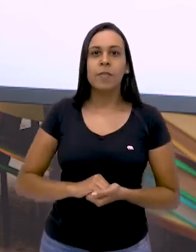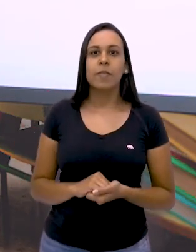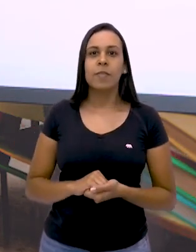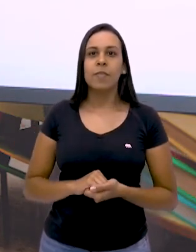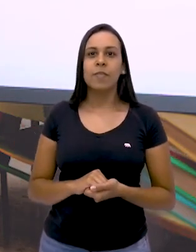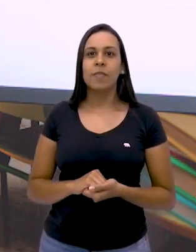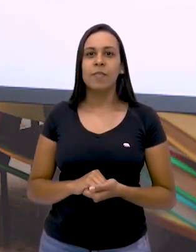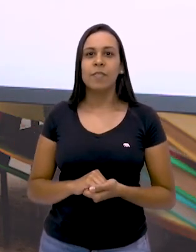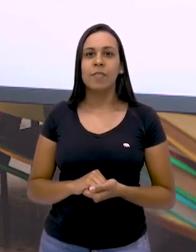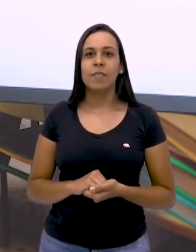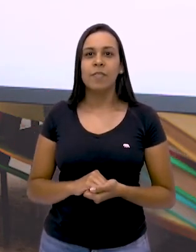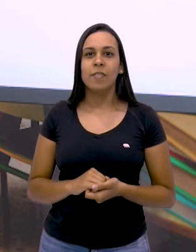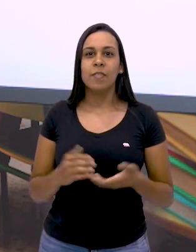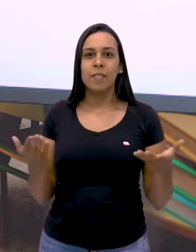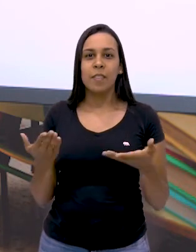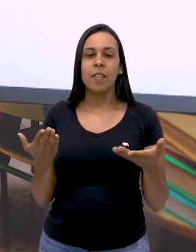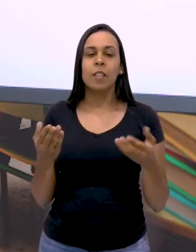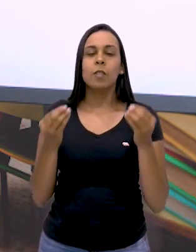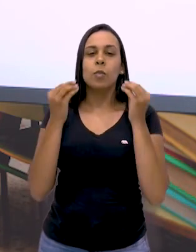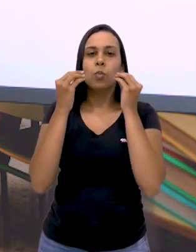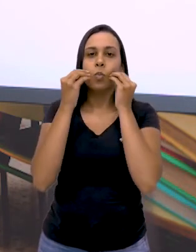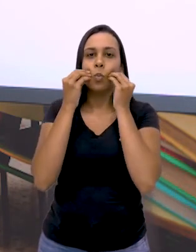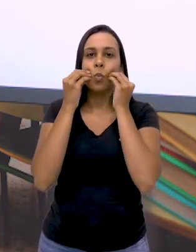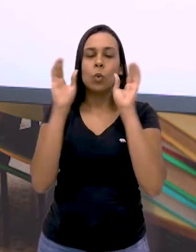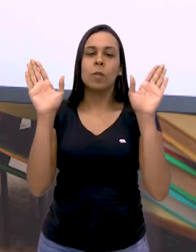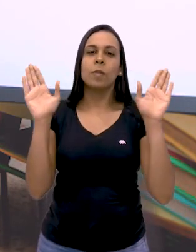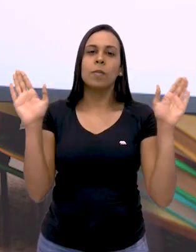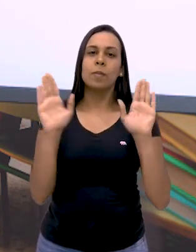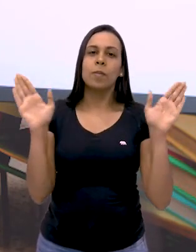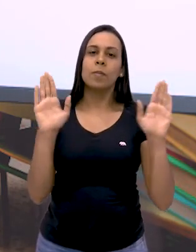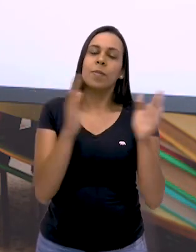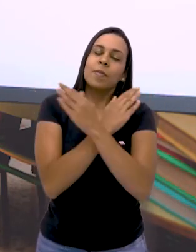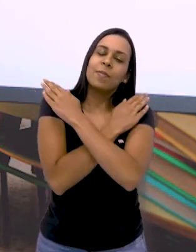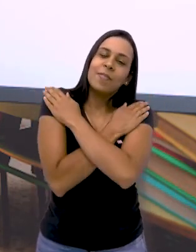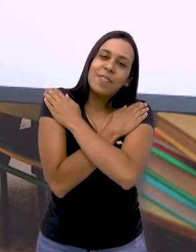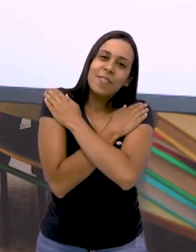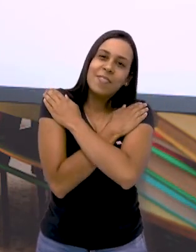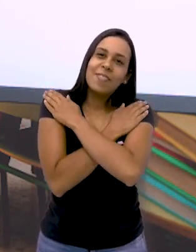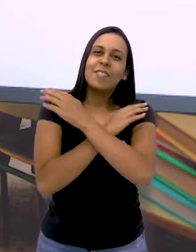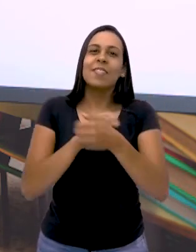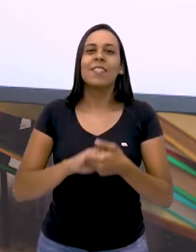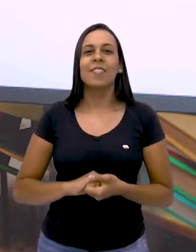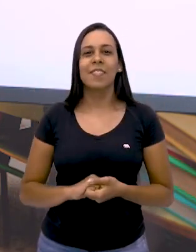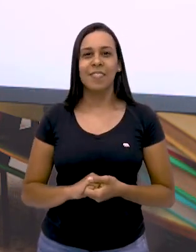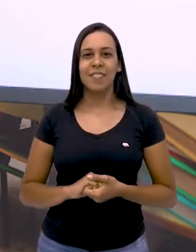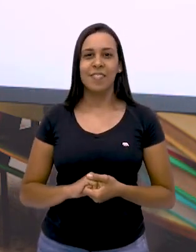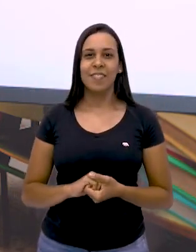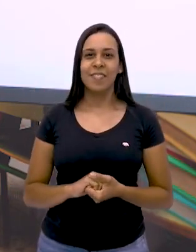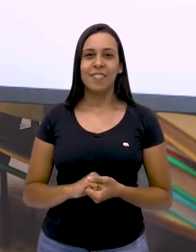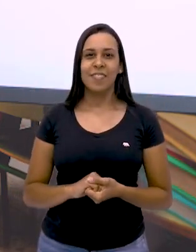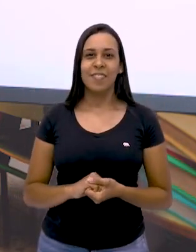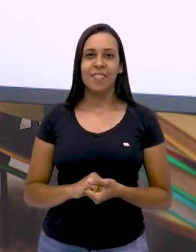Fica aí, ó. Agora que eu me despeço, tá? Um forte abraço e um beijo pra vocês. Até o próximo encontro. Tchau.